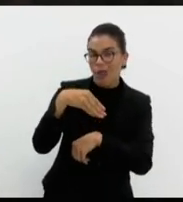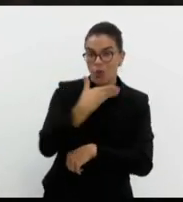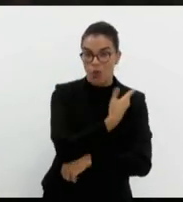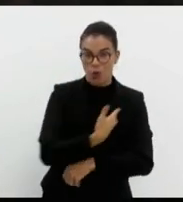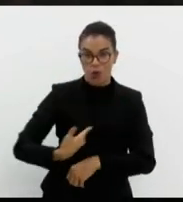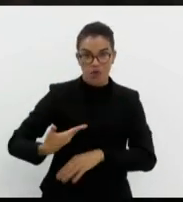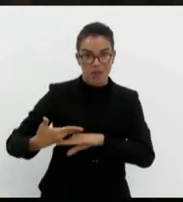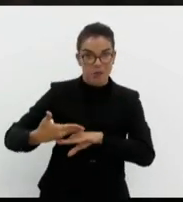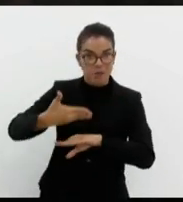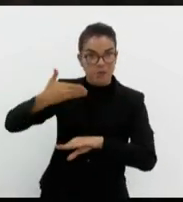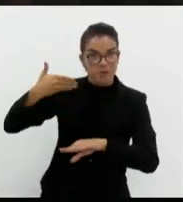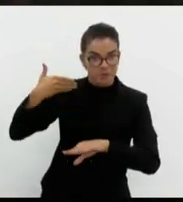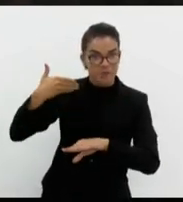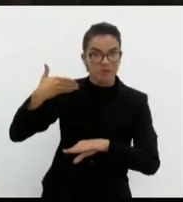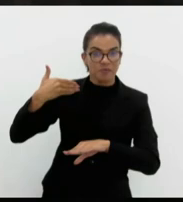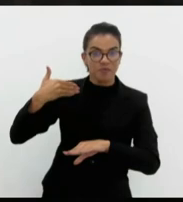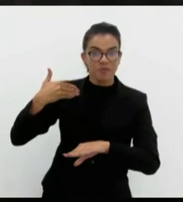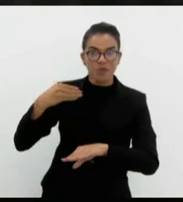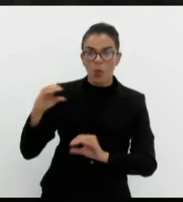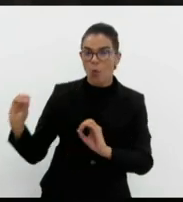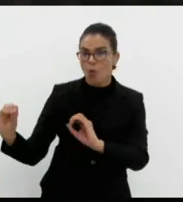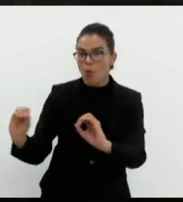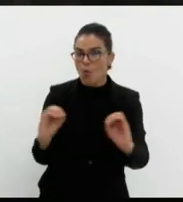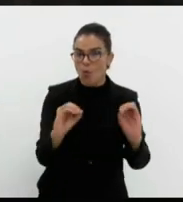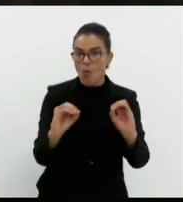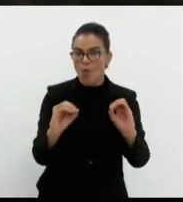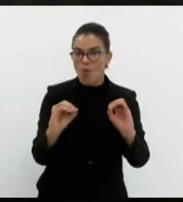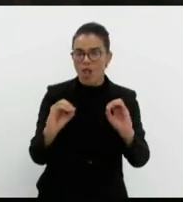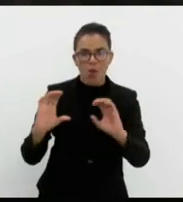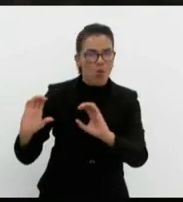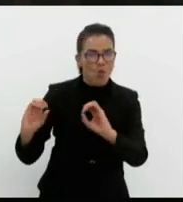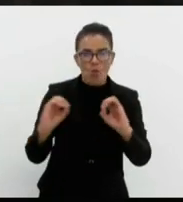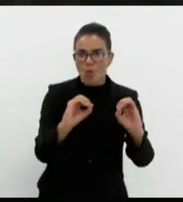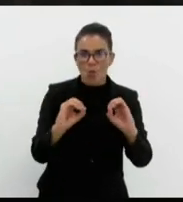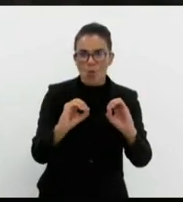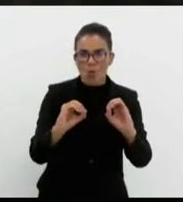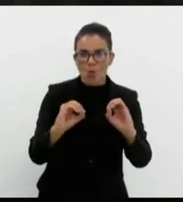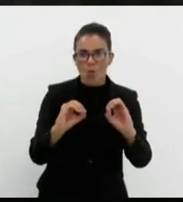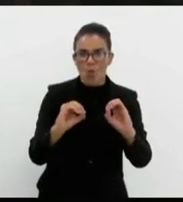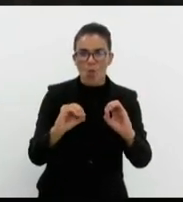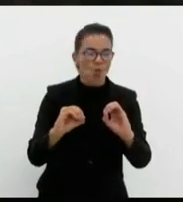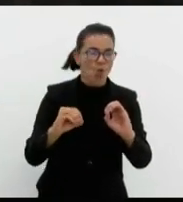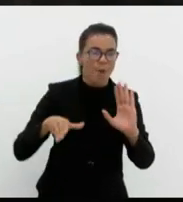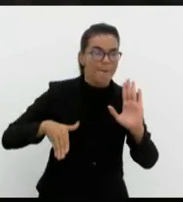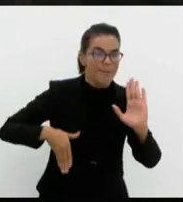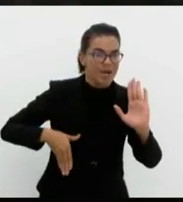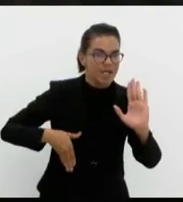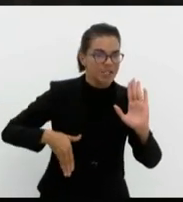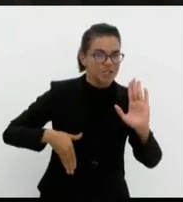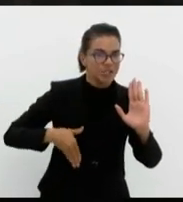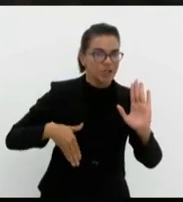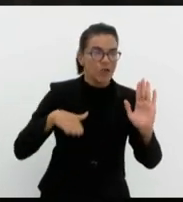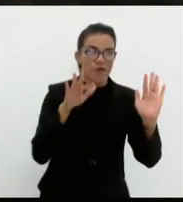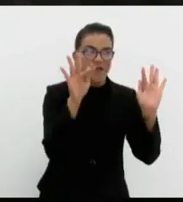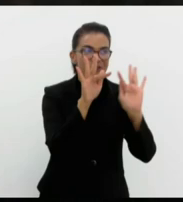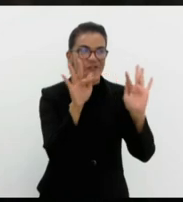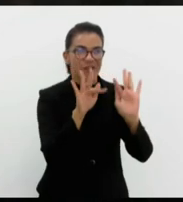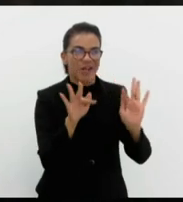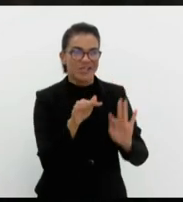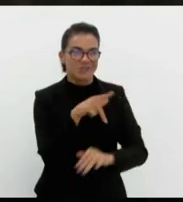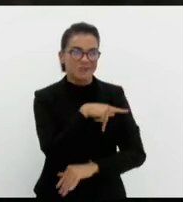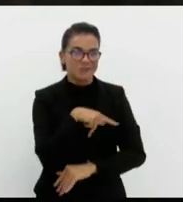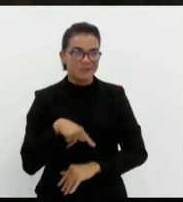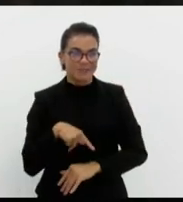governo passado, nenhum nenhum marginal, nenhum vagabundo estava feliz quanto ao governo. Mas